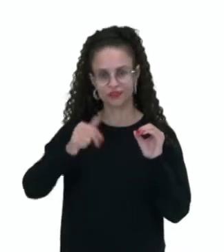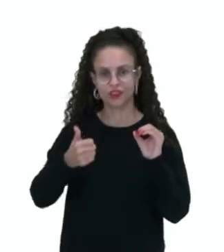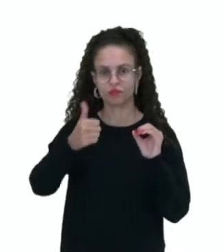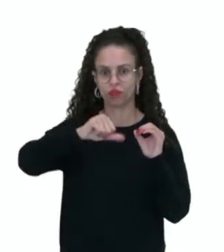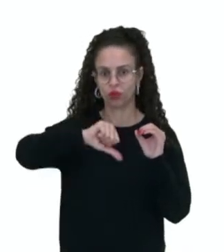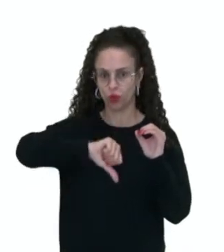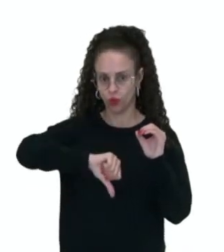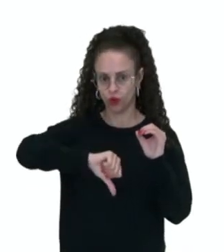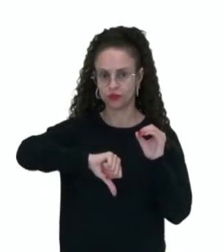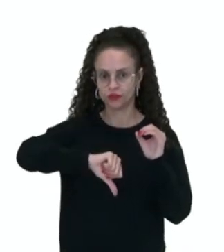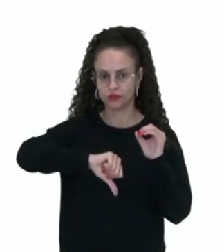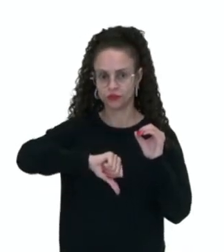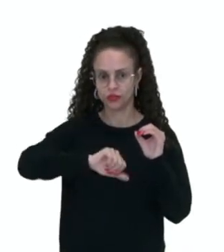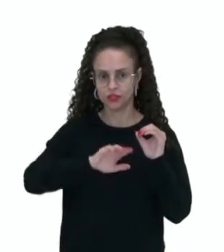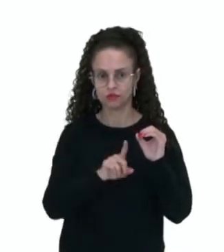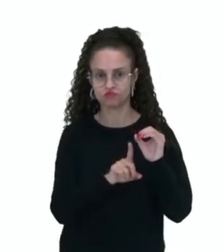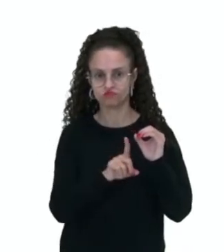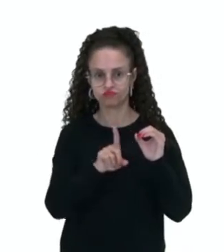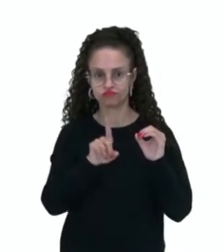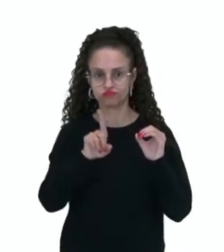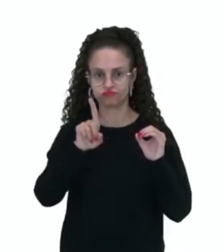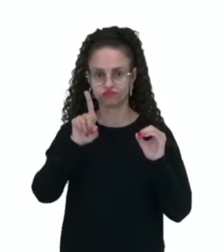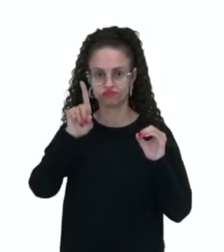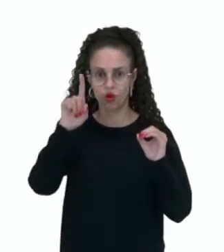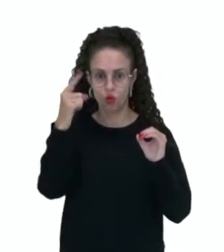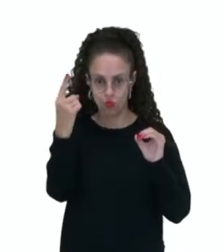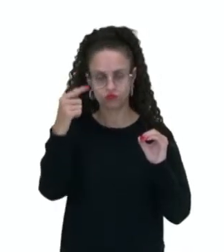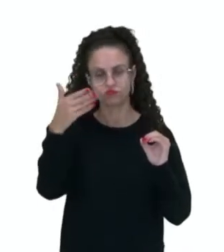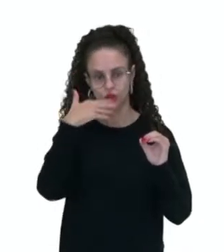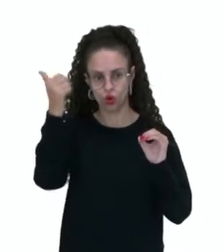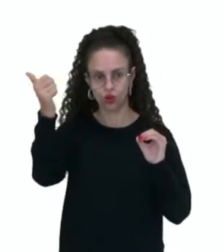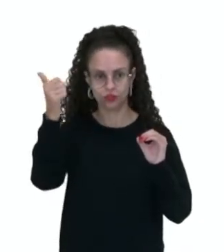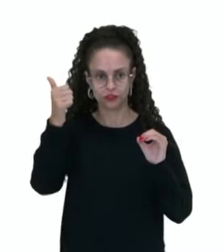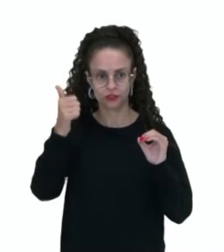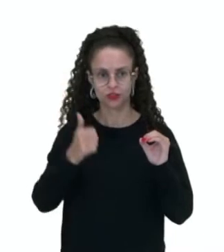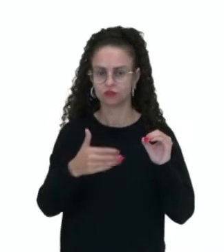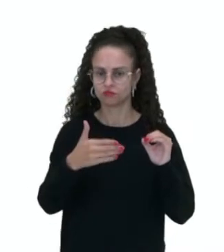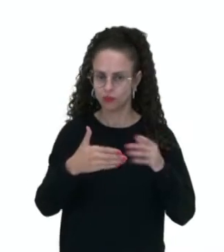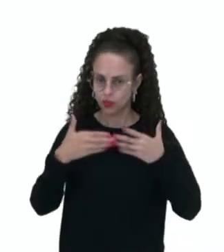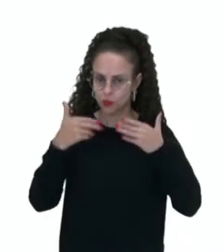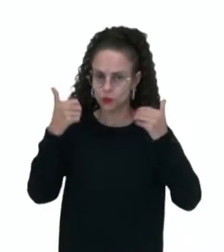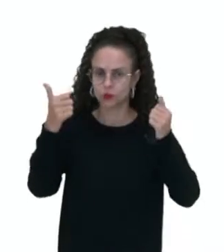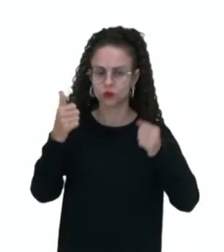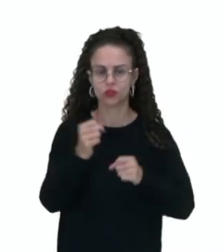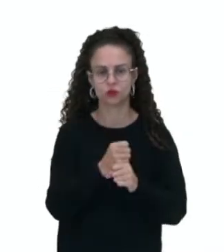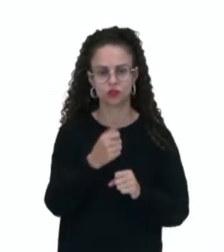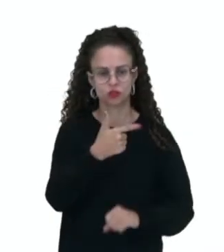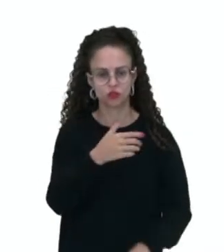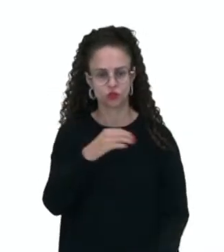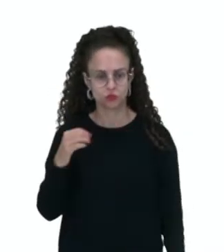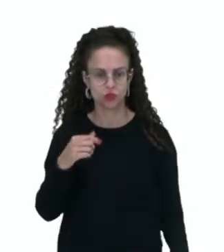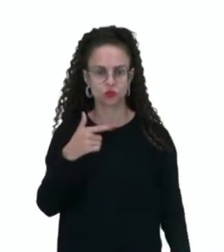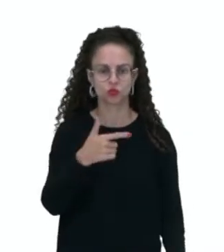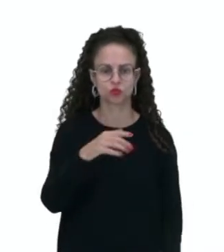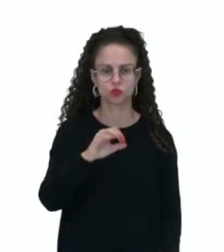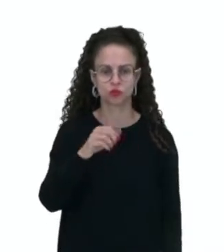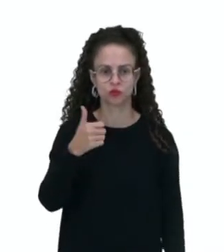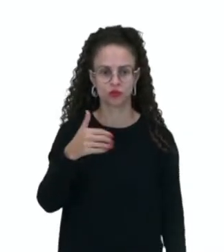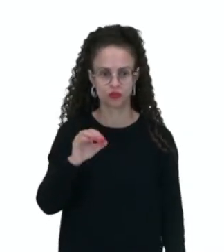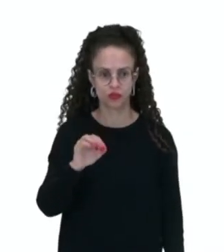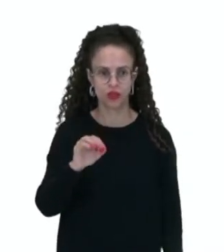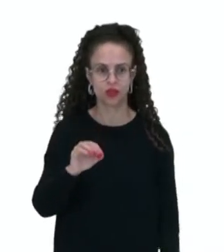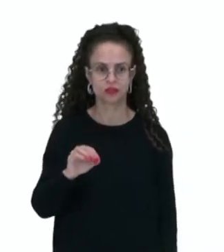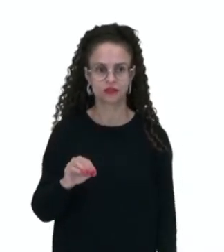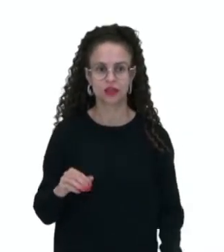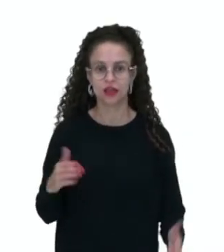IDH de uma população, quanto mais próximo do número 1, melhor é. Então foi melhorando a partir dos anos 2000, 2010, né? Passando